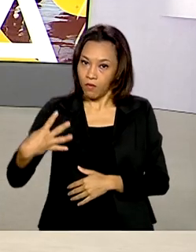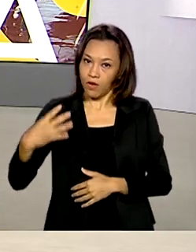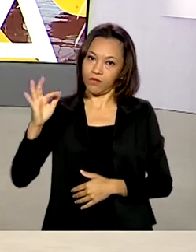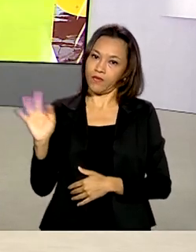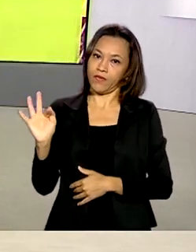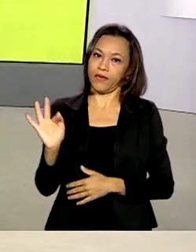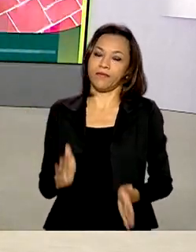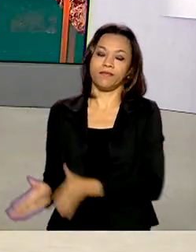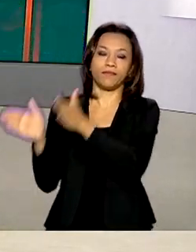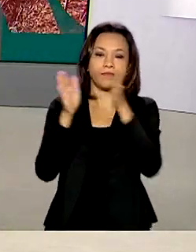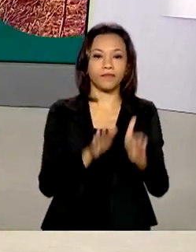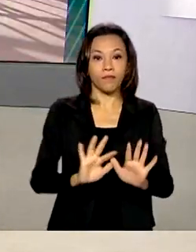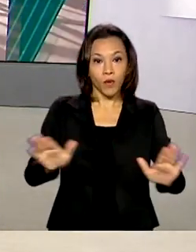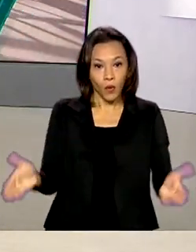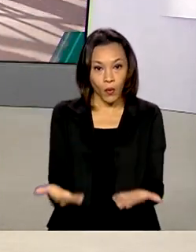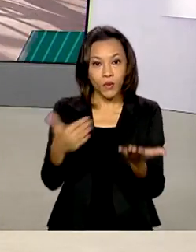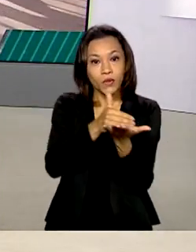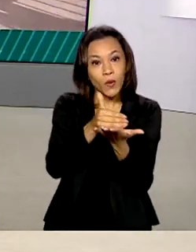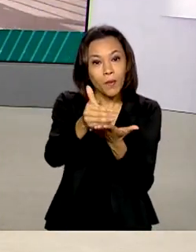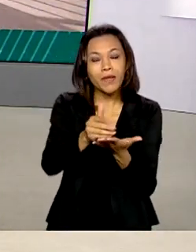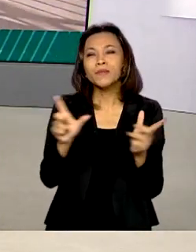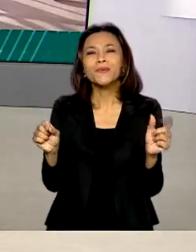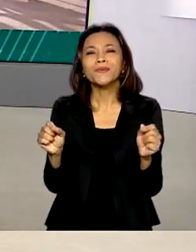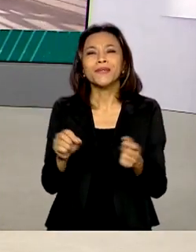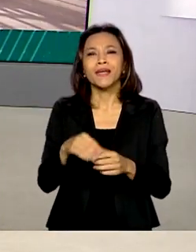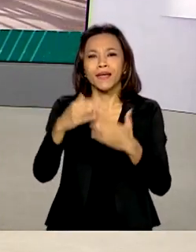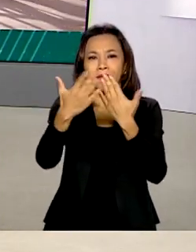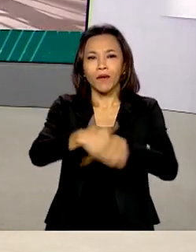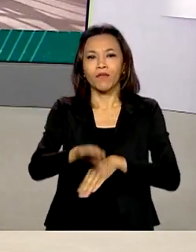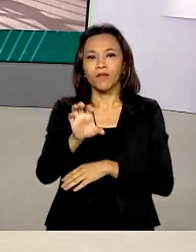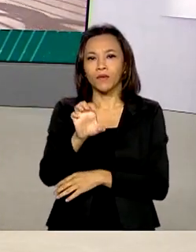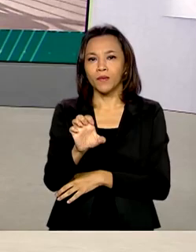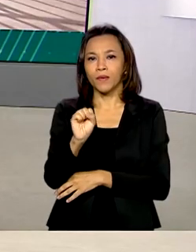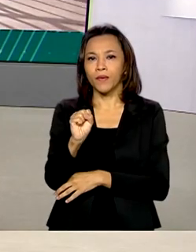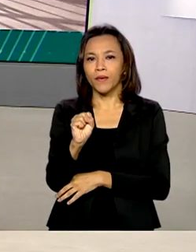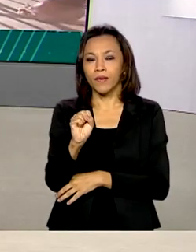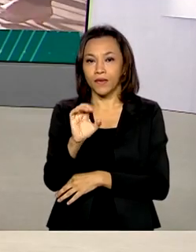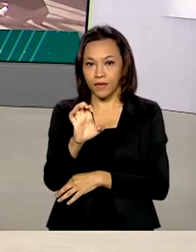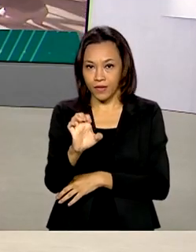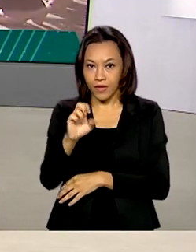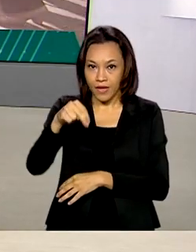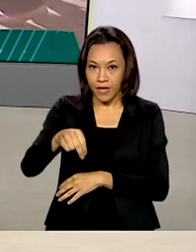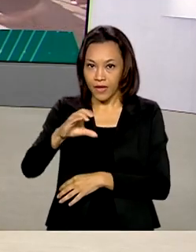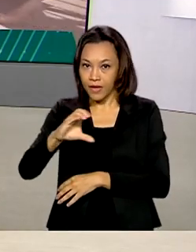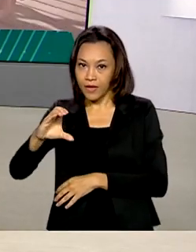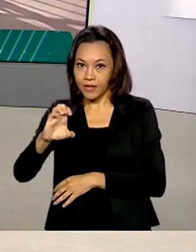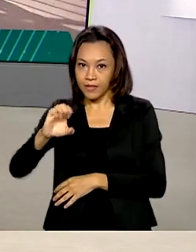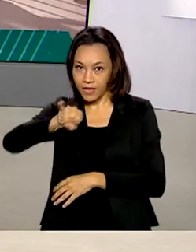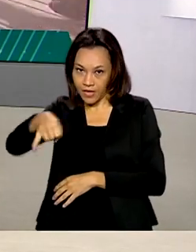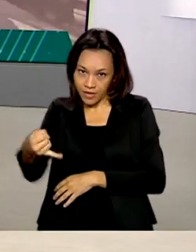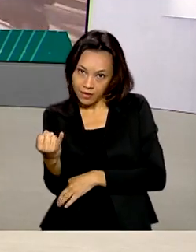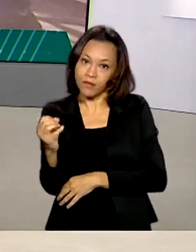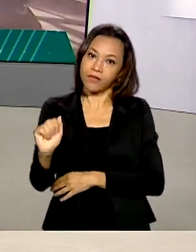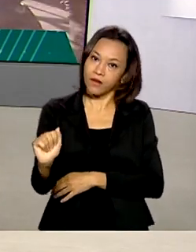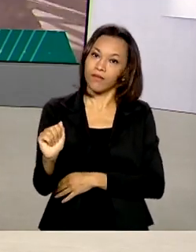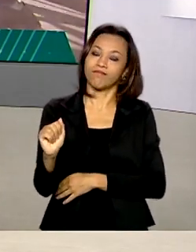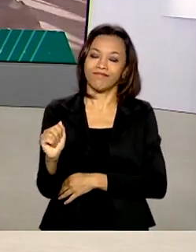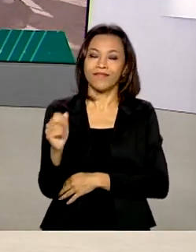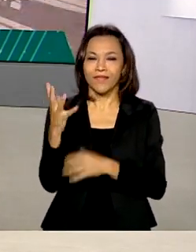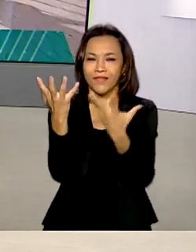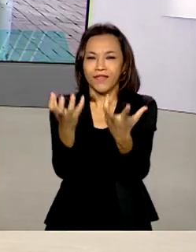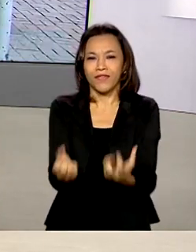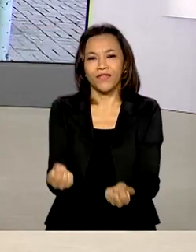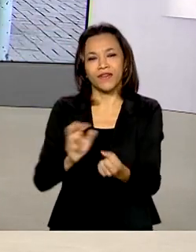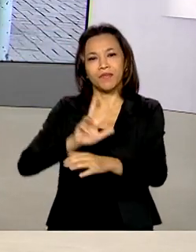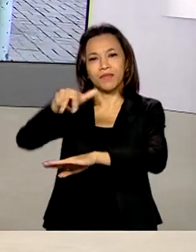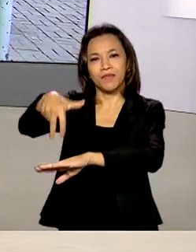Começam hoje as inscrições para o INSEJA, o Exame Nacional para Certificação de Competências de Jovens e Adultos. Vamos até o